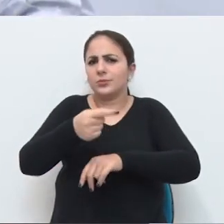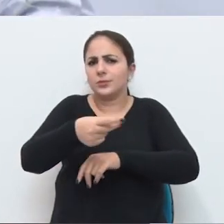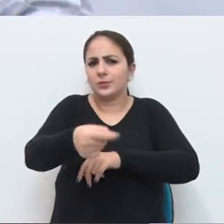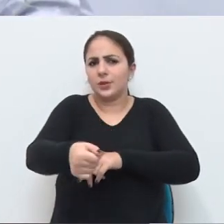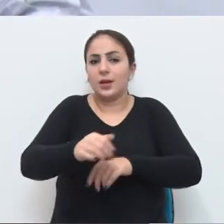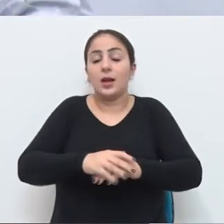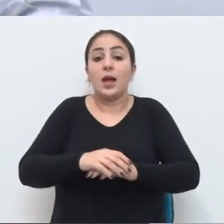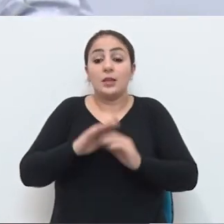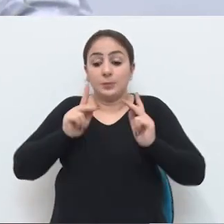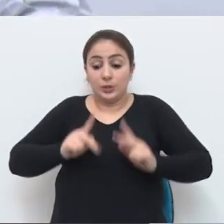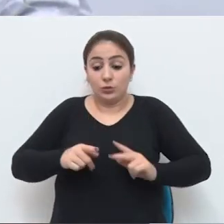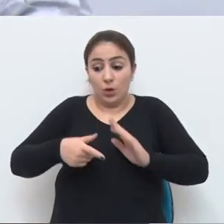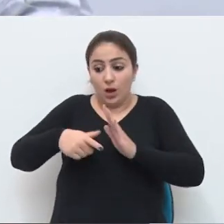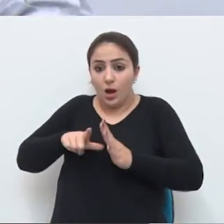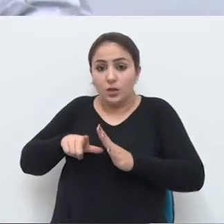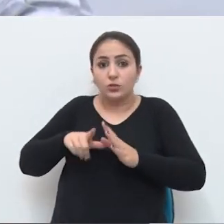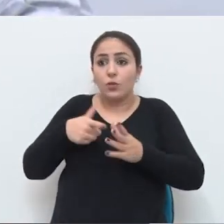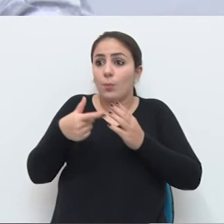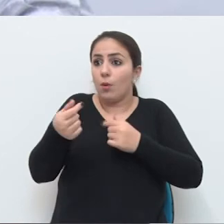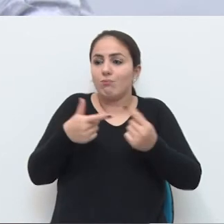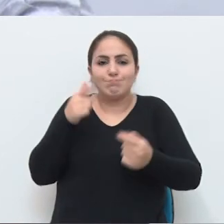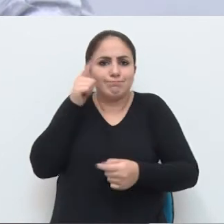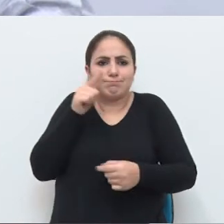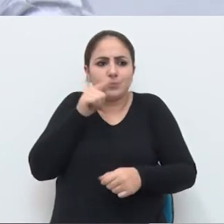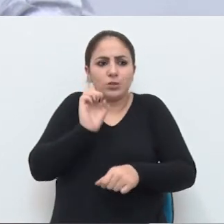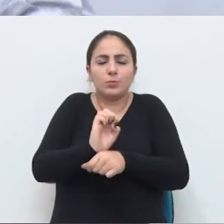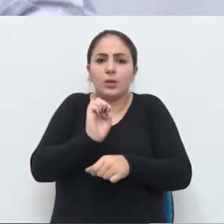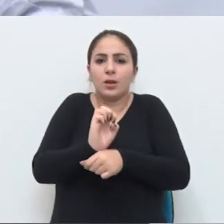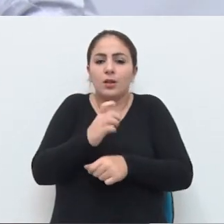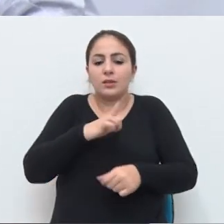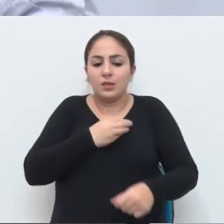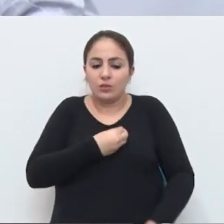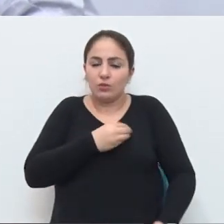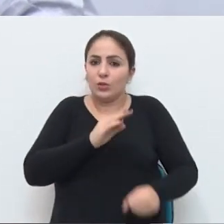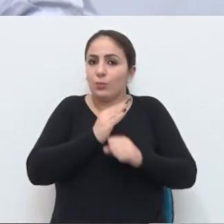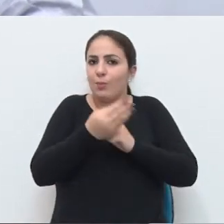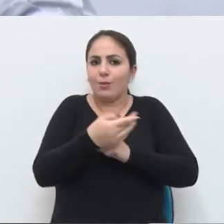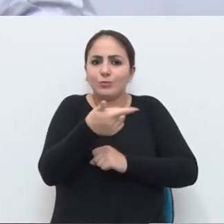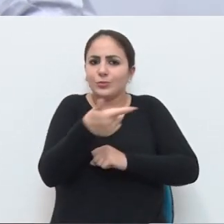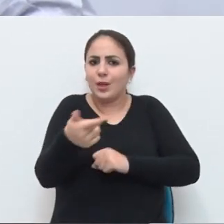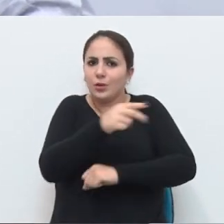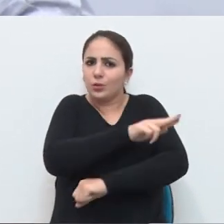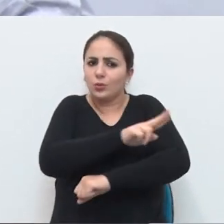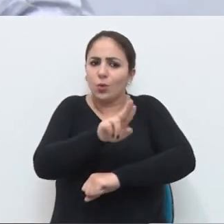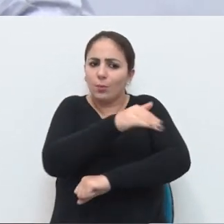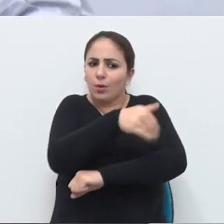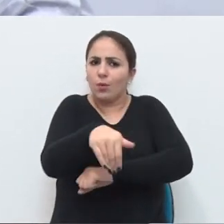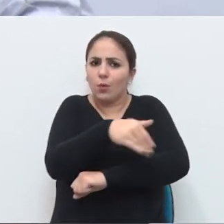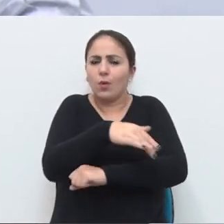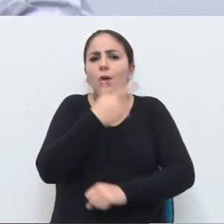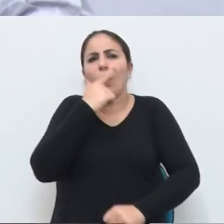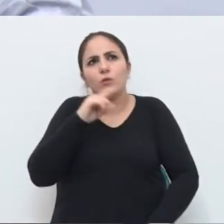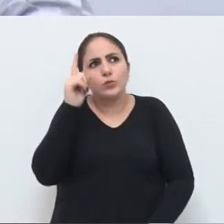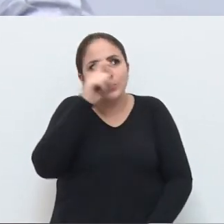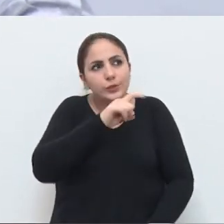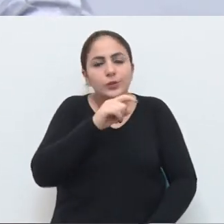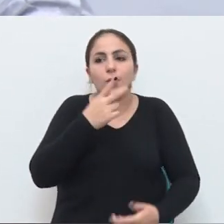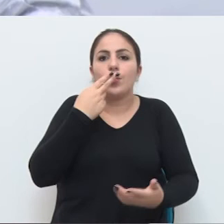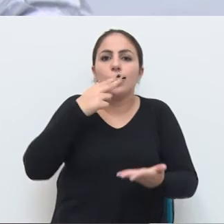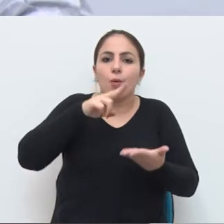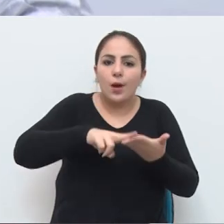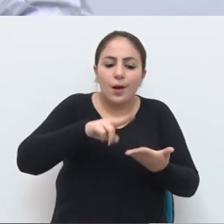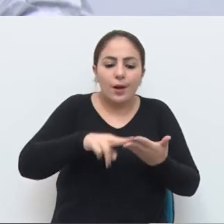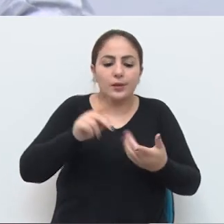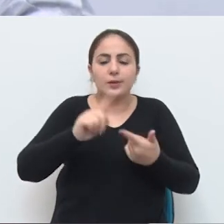as pessoas que estavam aqui antes, já foram embora, que não conseguiam ficar esperando aqui, moram lá e não tem o nome da rua. Então, é difícil até para o correio, para colocar